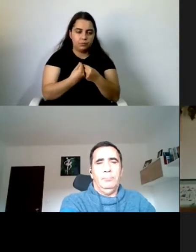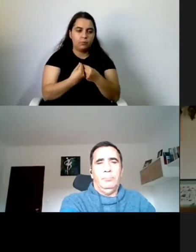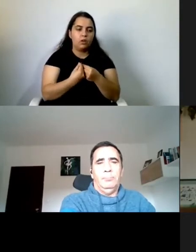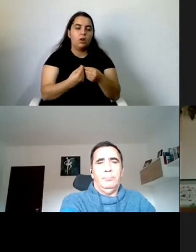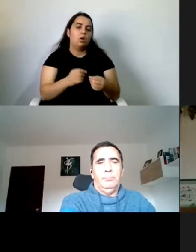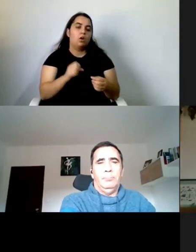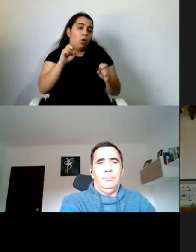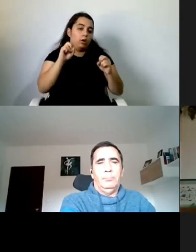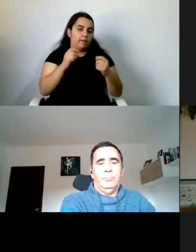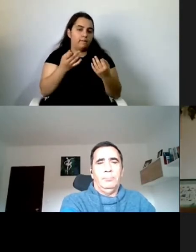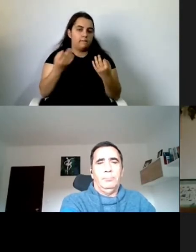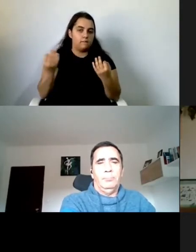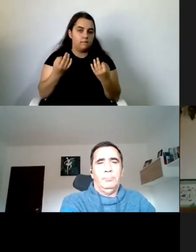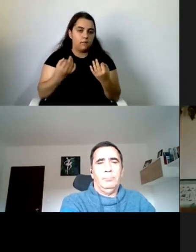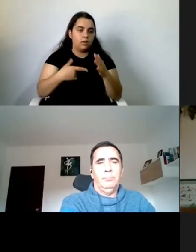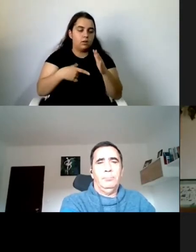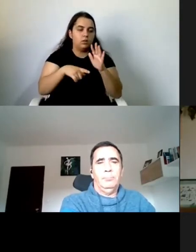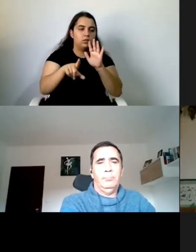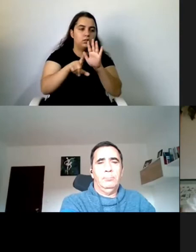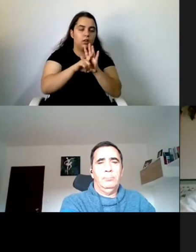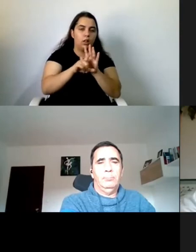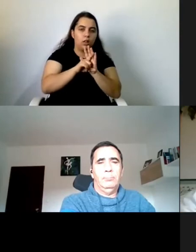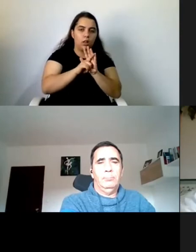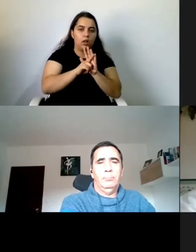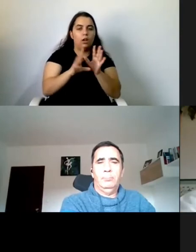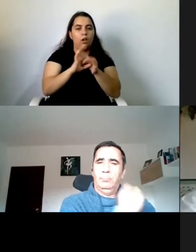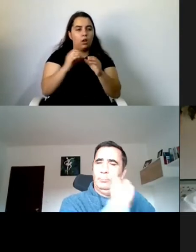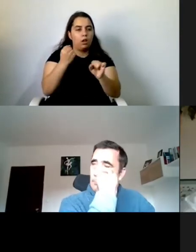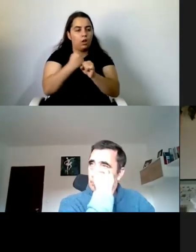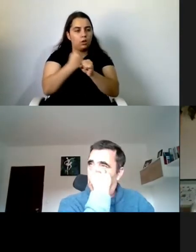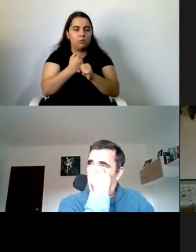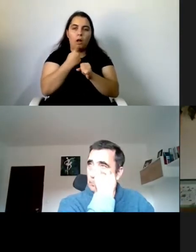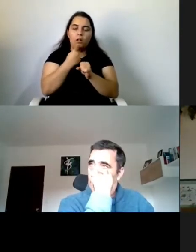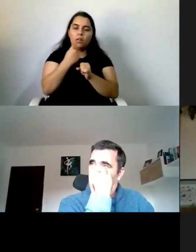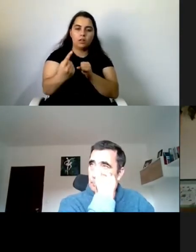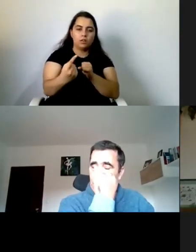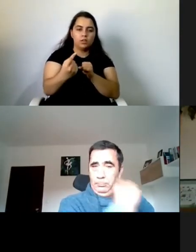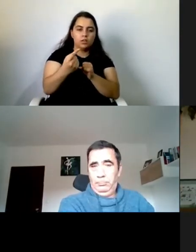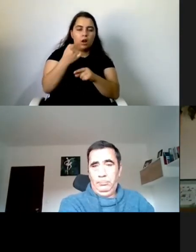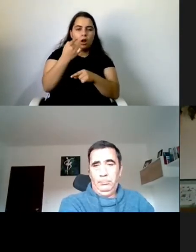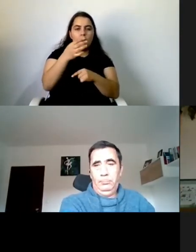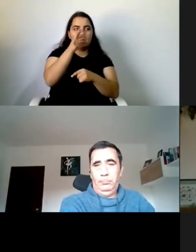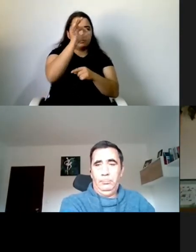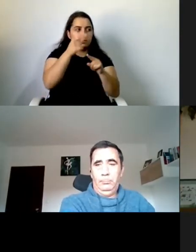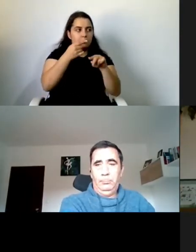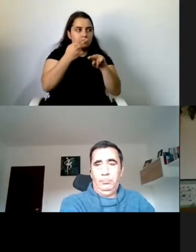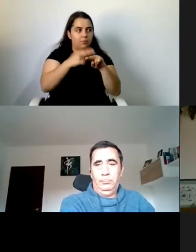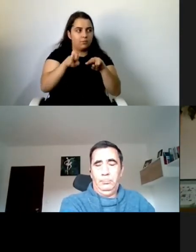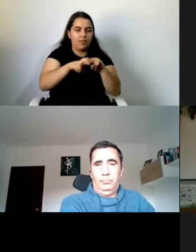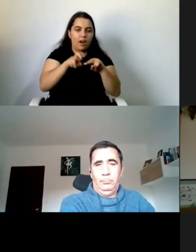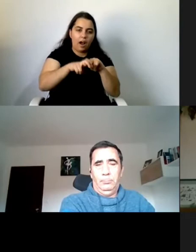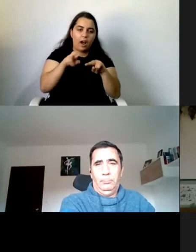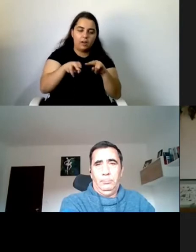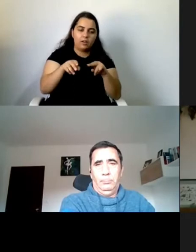laboral que permita que haja uma cota para as estudantes, se eu não